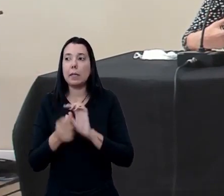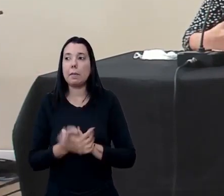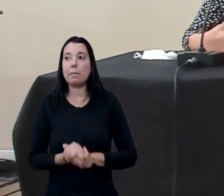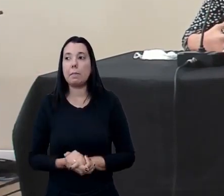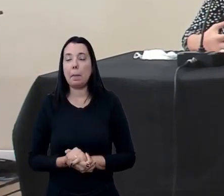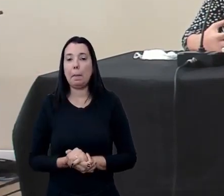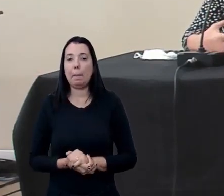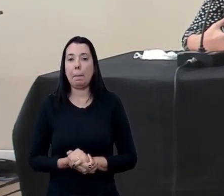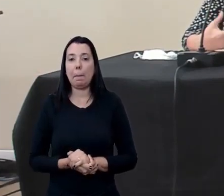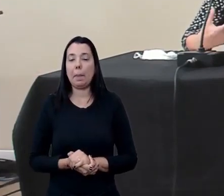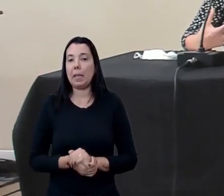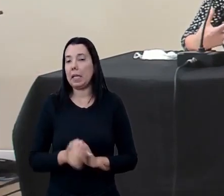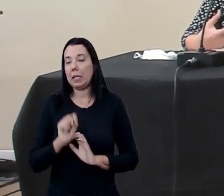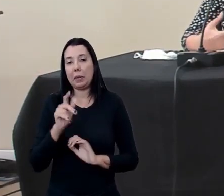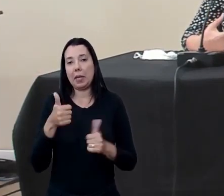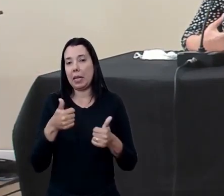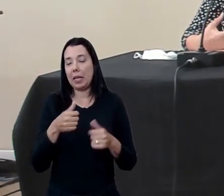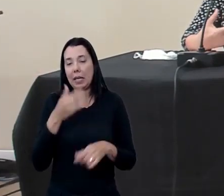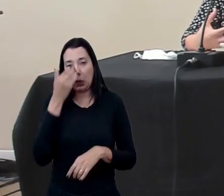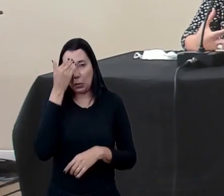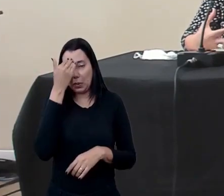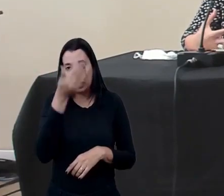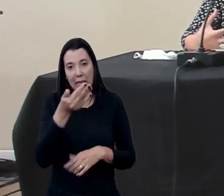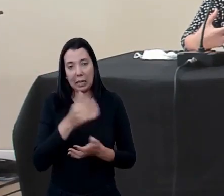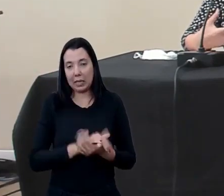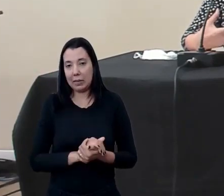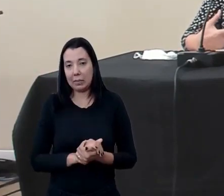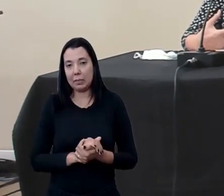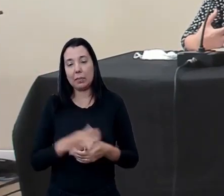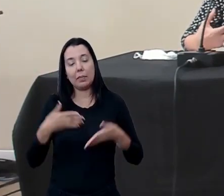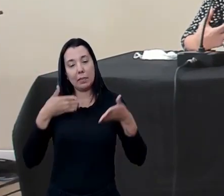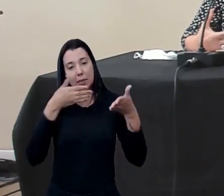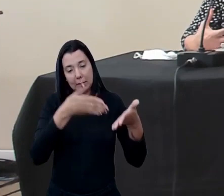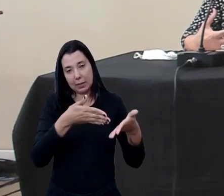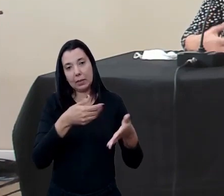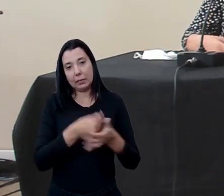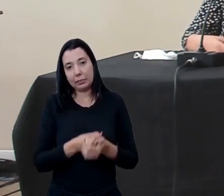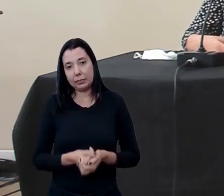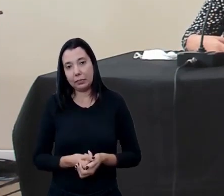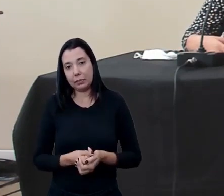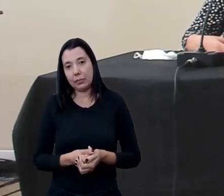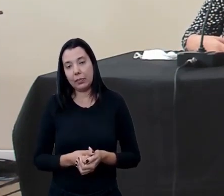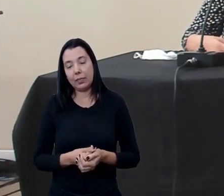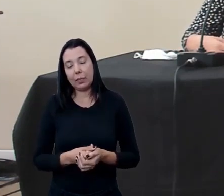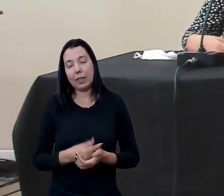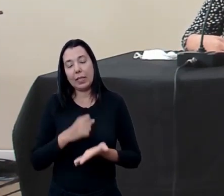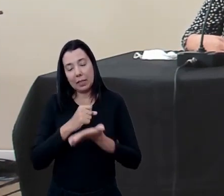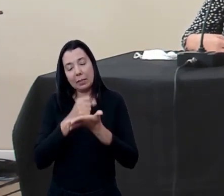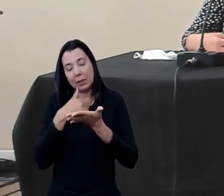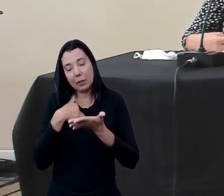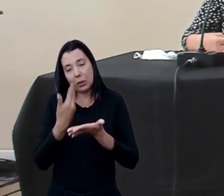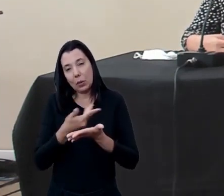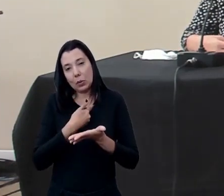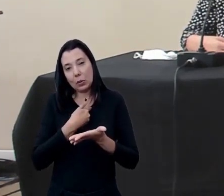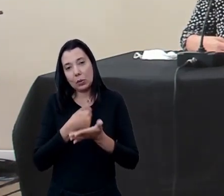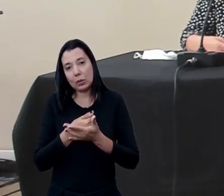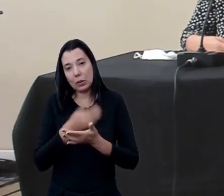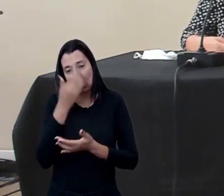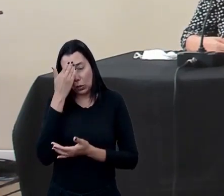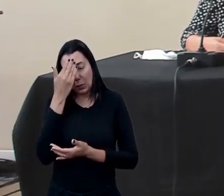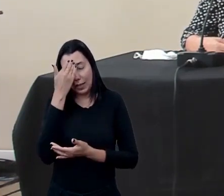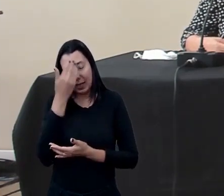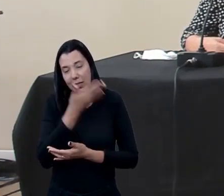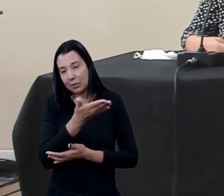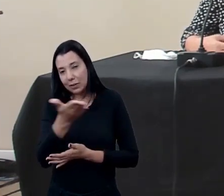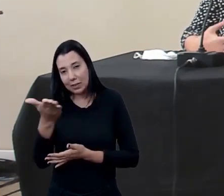é? e é isso gente muito obrigada pela participação e contem conosco obrigada Fabi